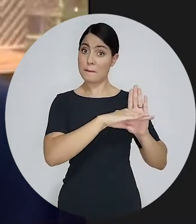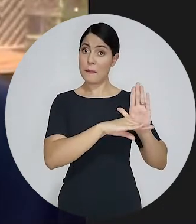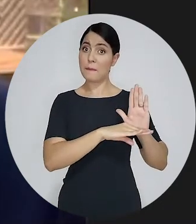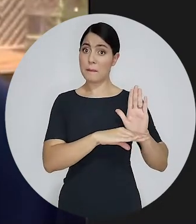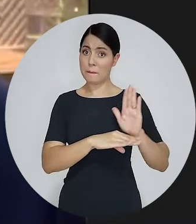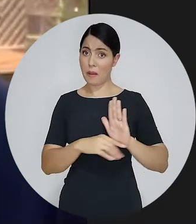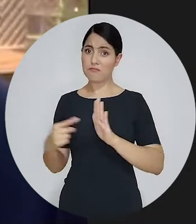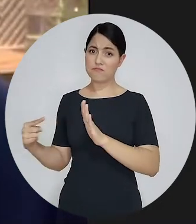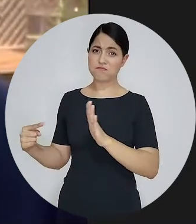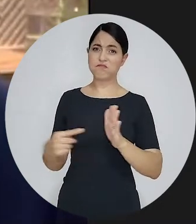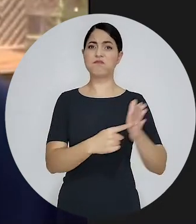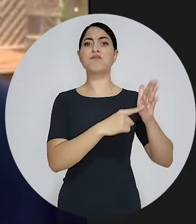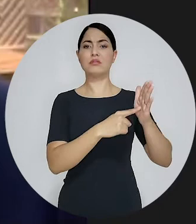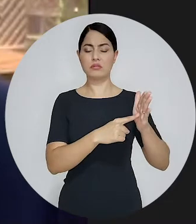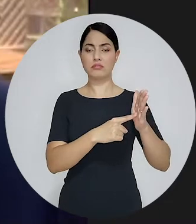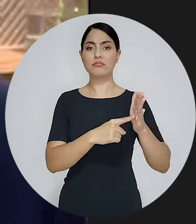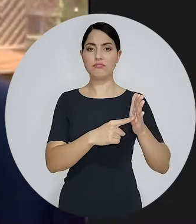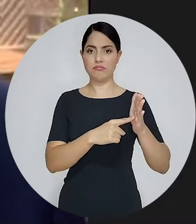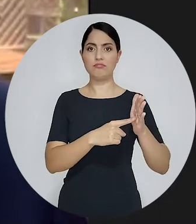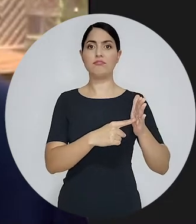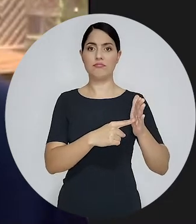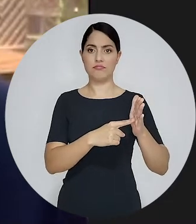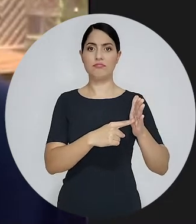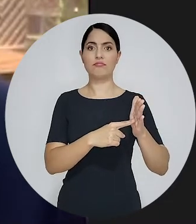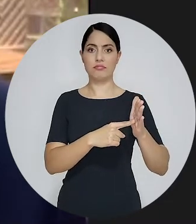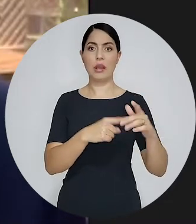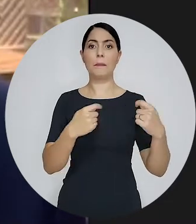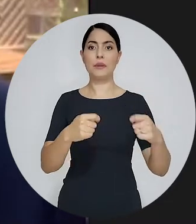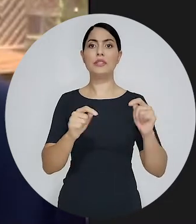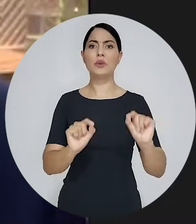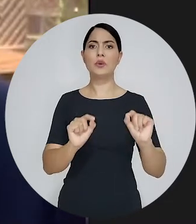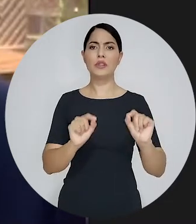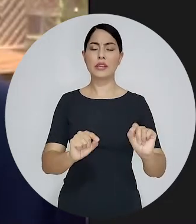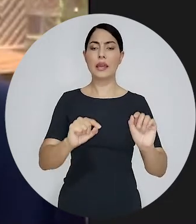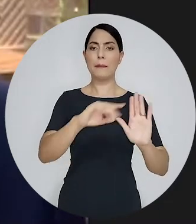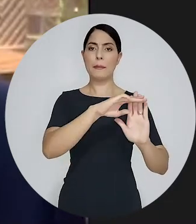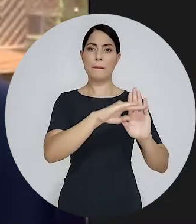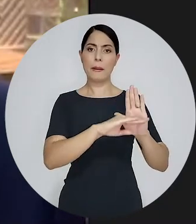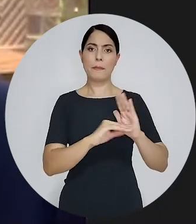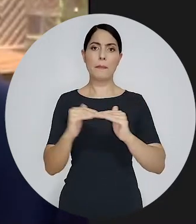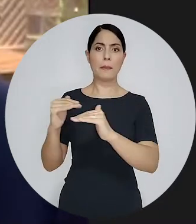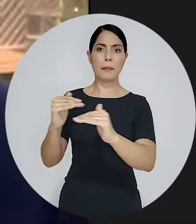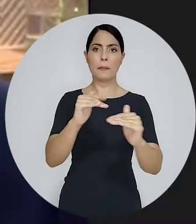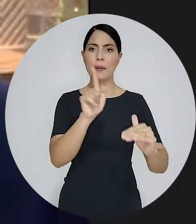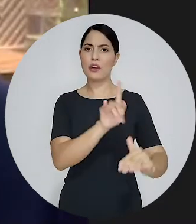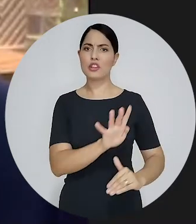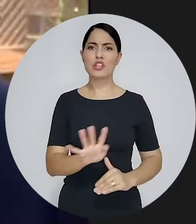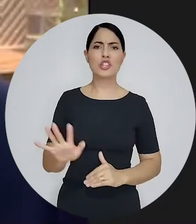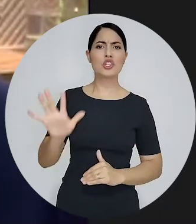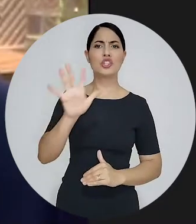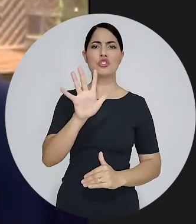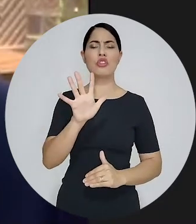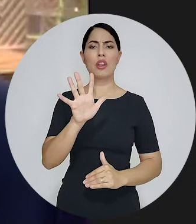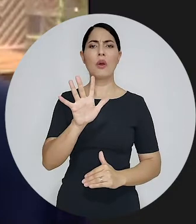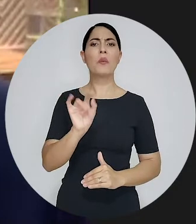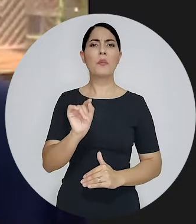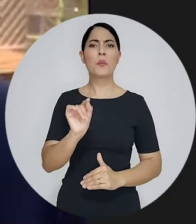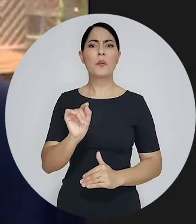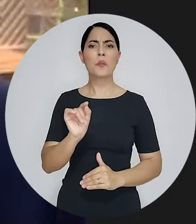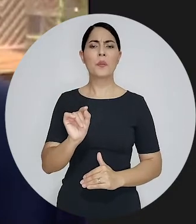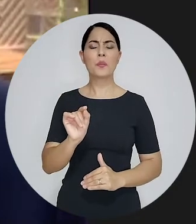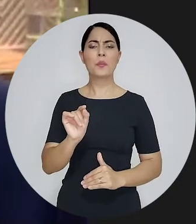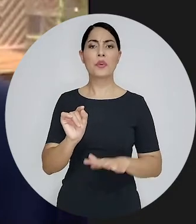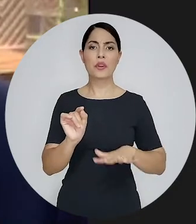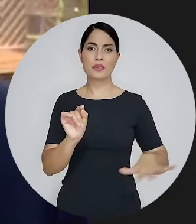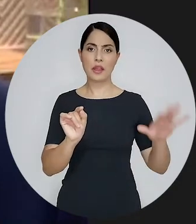estabelecer um protocolo um protocolo de ação geral nas relações